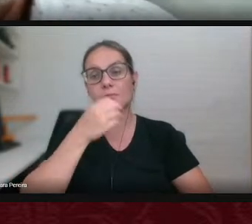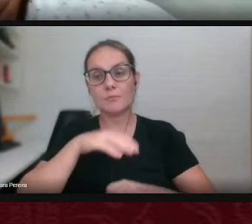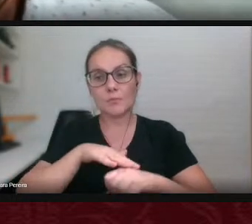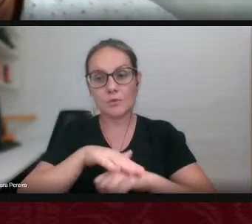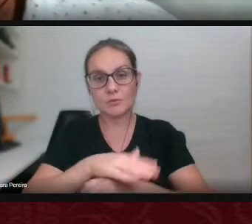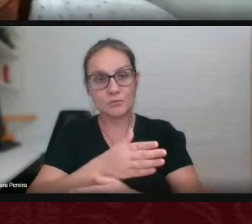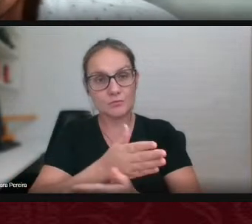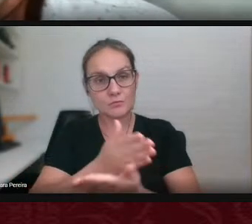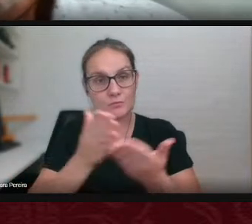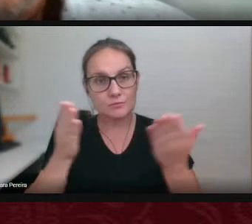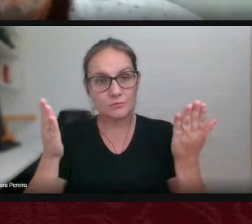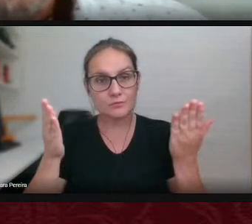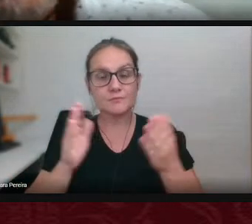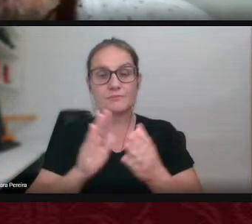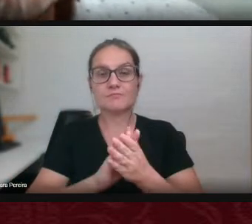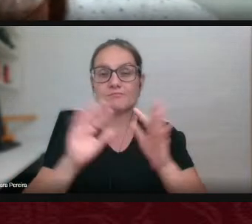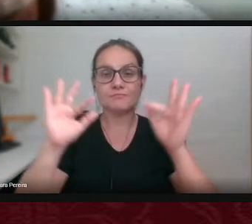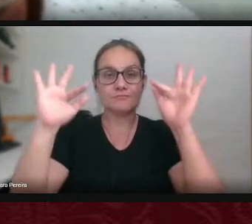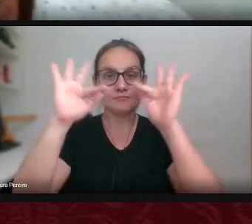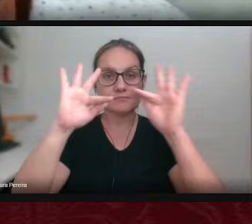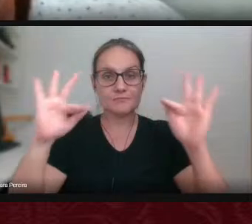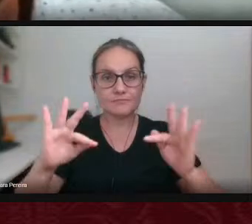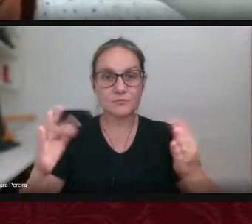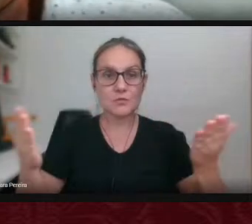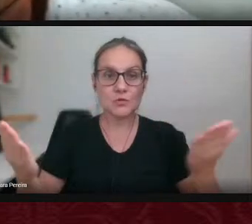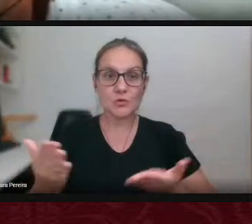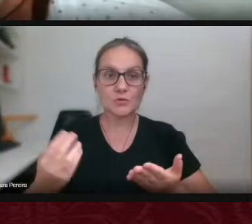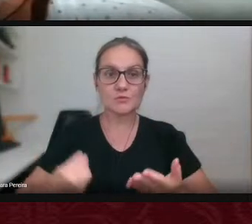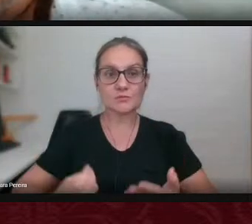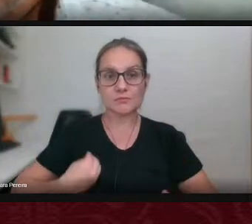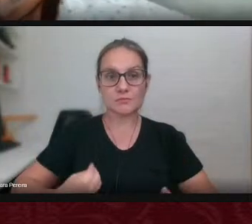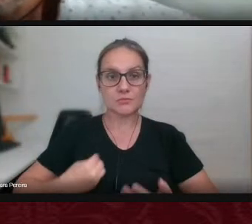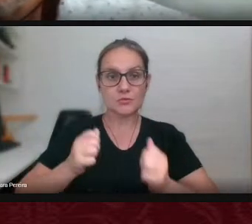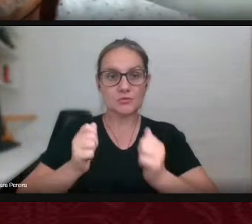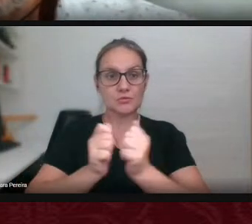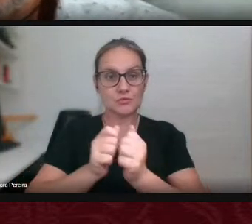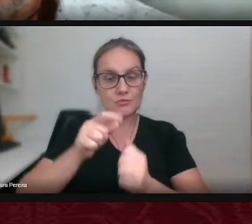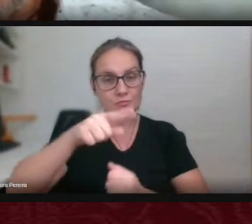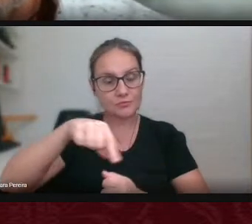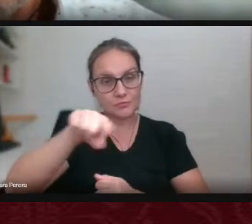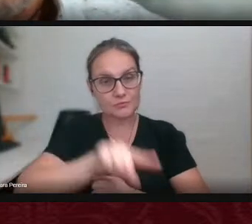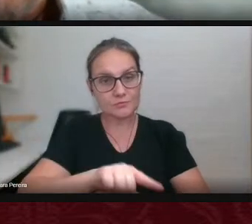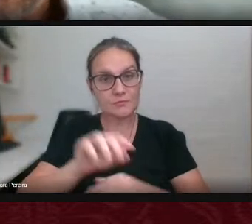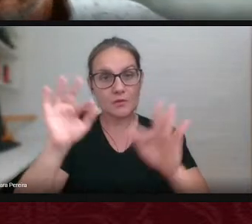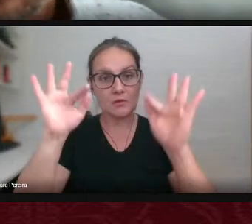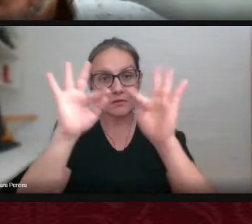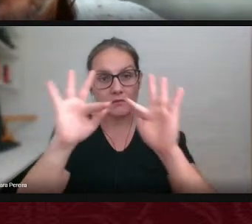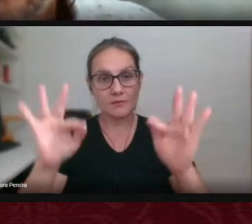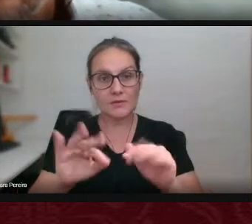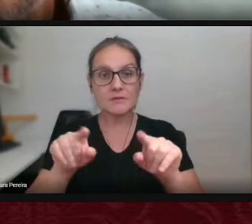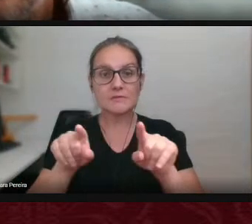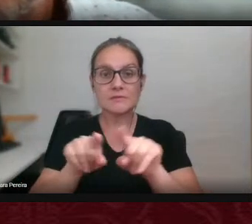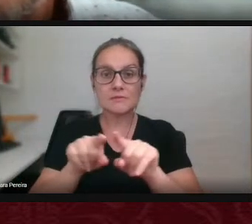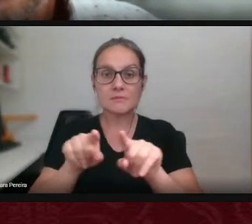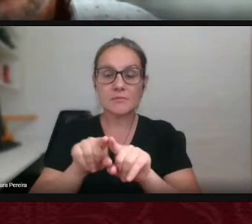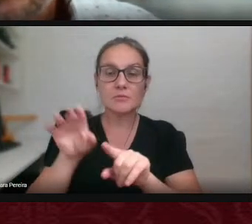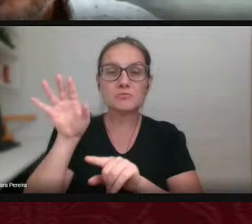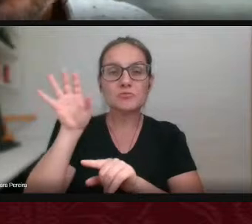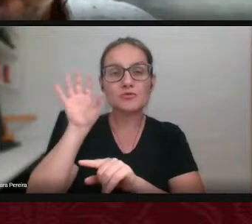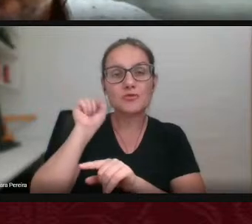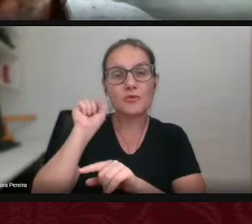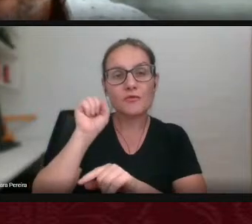estou muito feliz em estar aqui com vocês feliz de ouvir os colegas e as